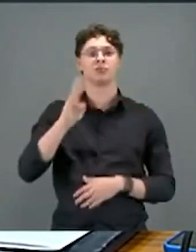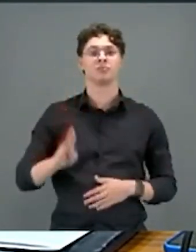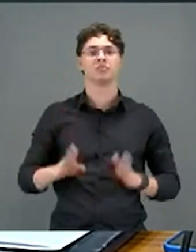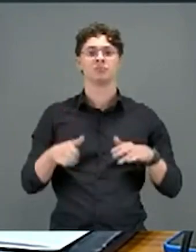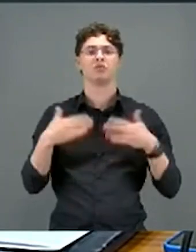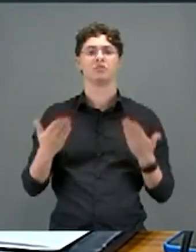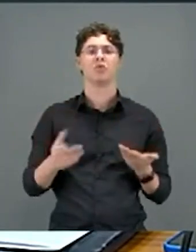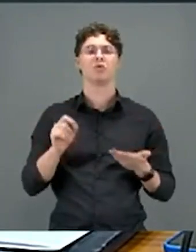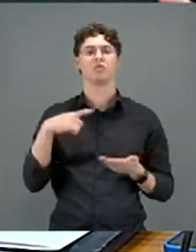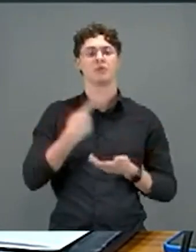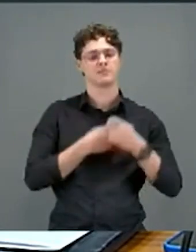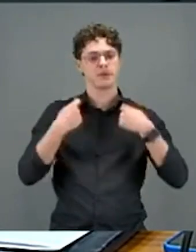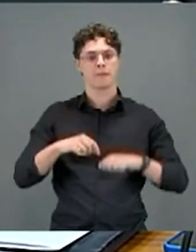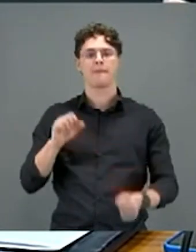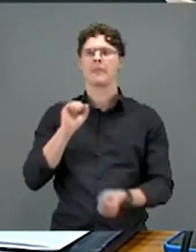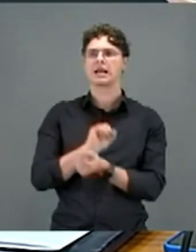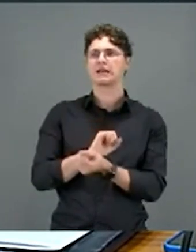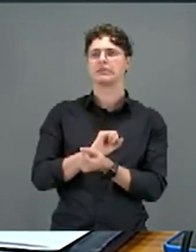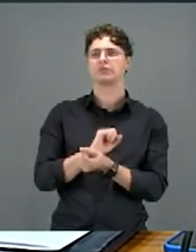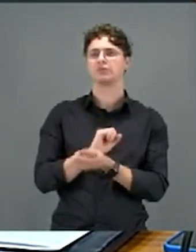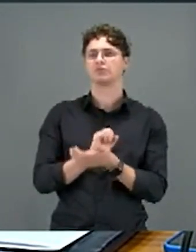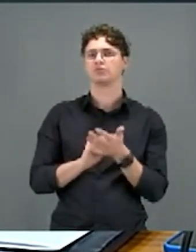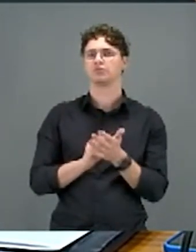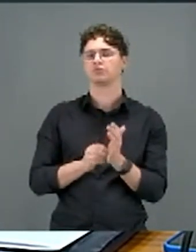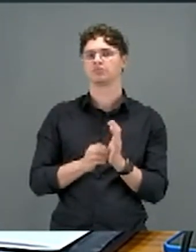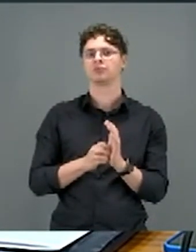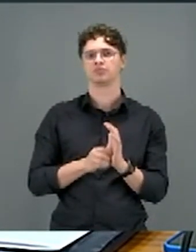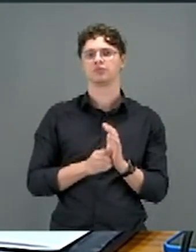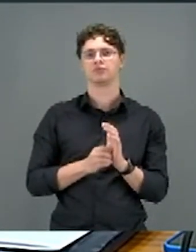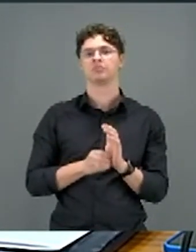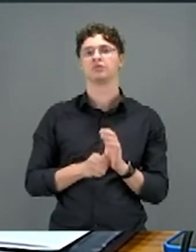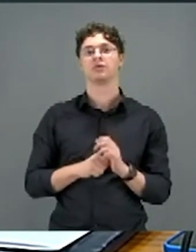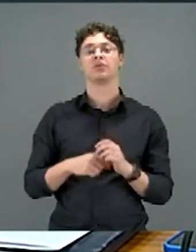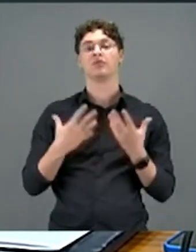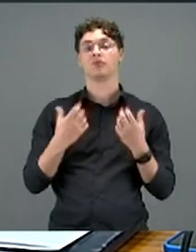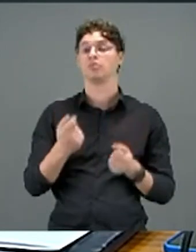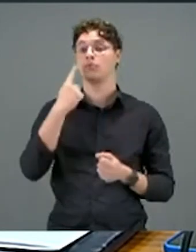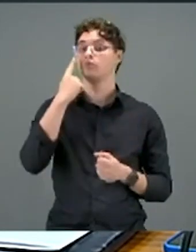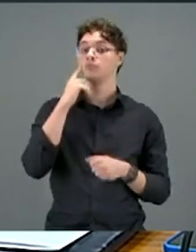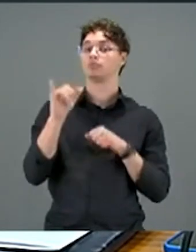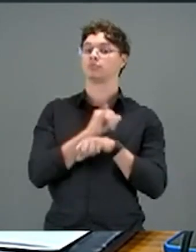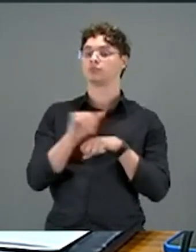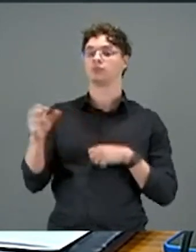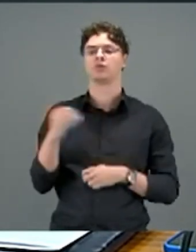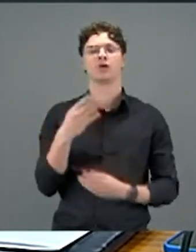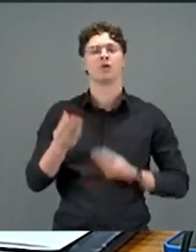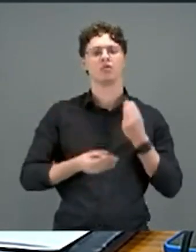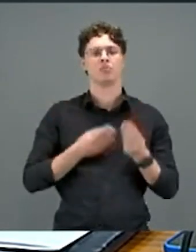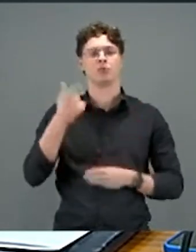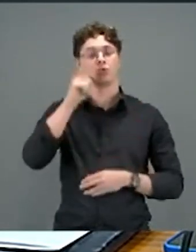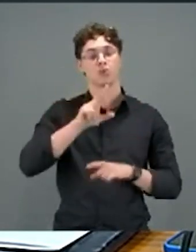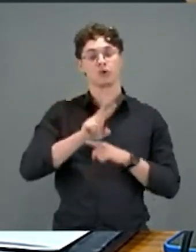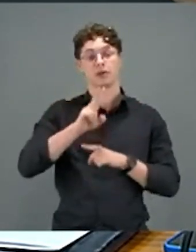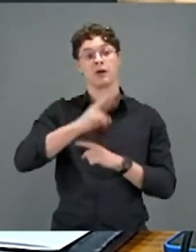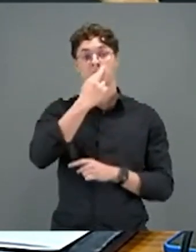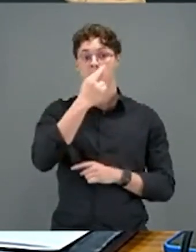Então, gente vai ter que parar este ônibus que é Brasil e rever como é que nós vamos cuidar de Roraima.